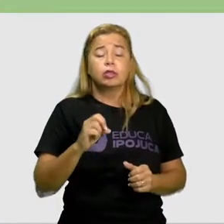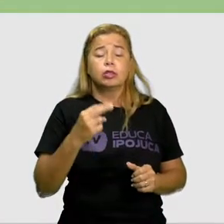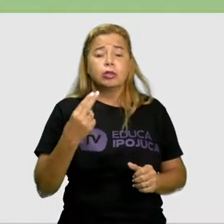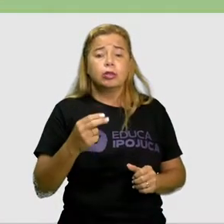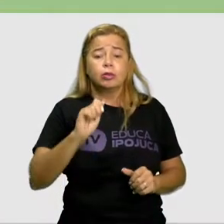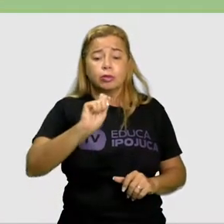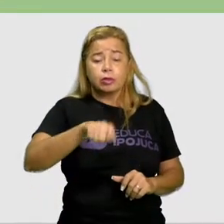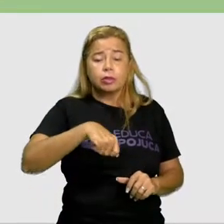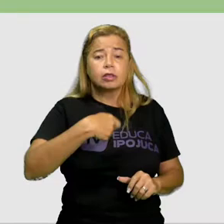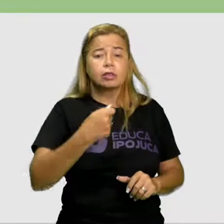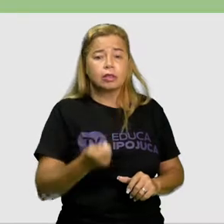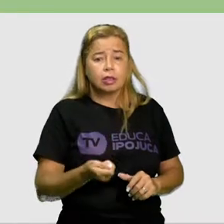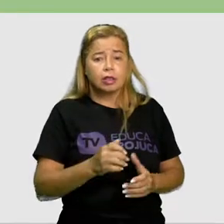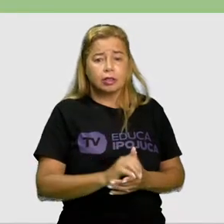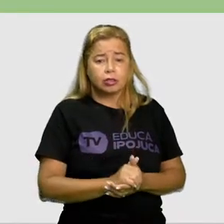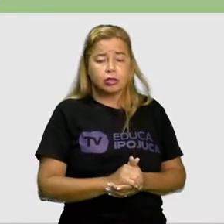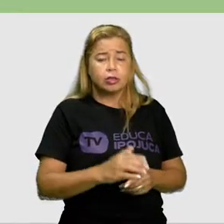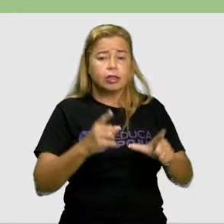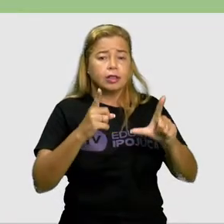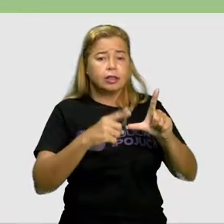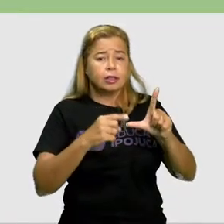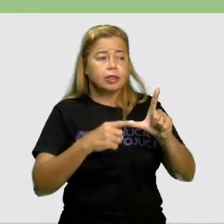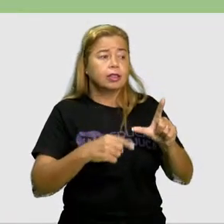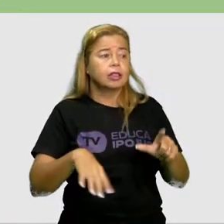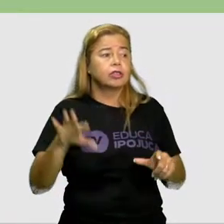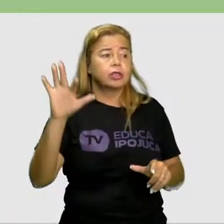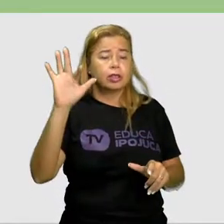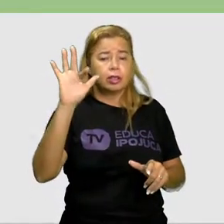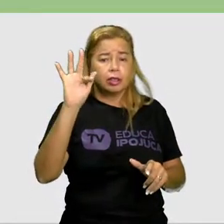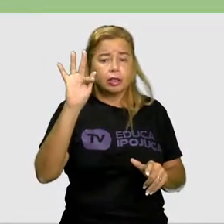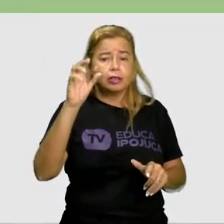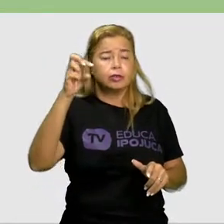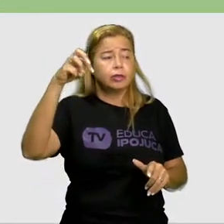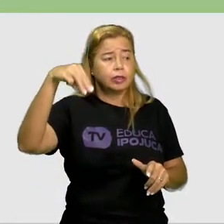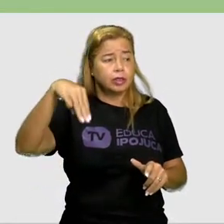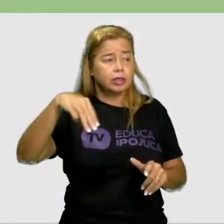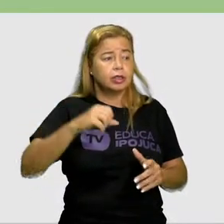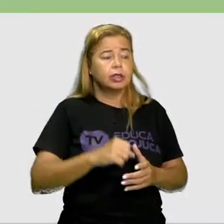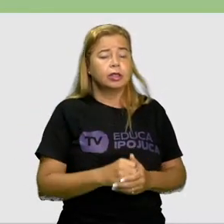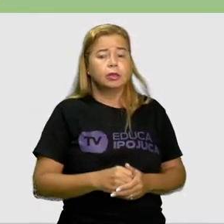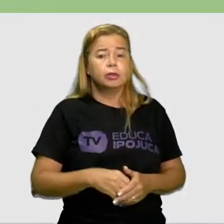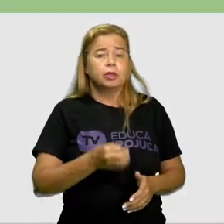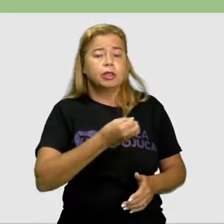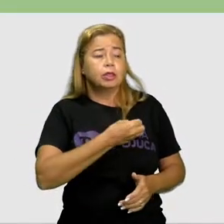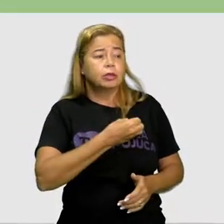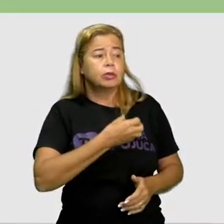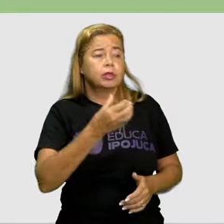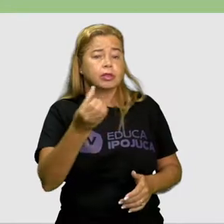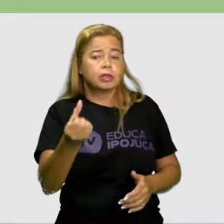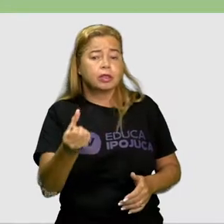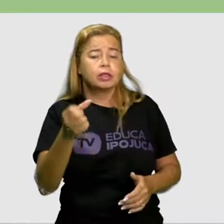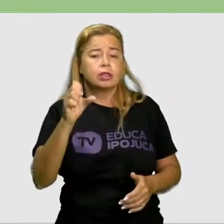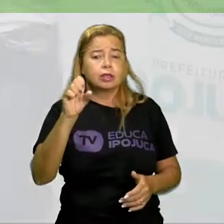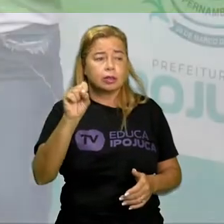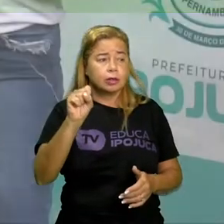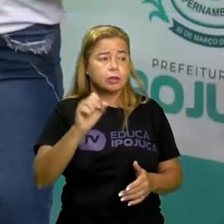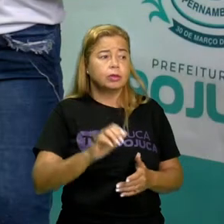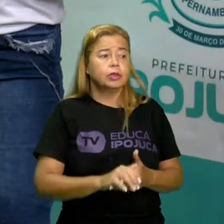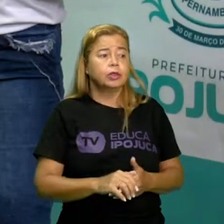F e M temos os números 6 e 8 e temos aqui alguns símbolos e sinais